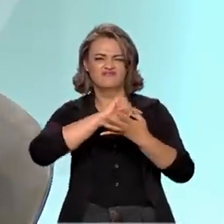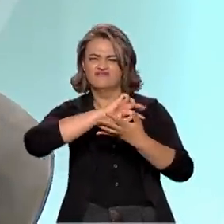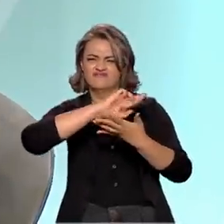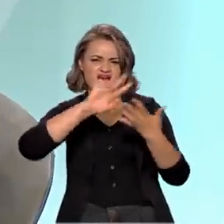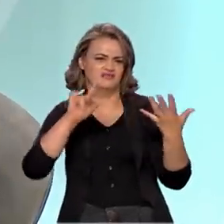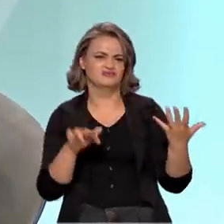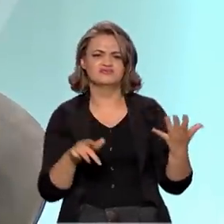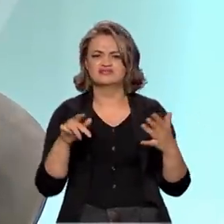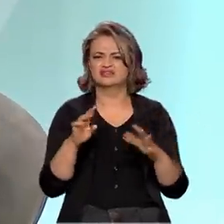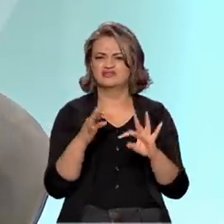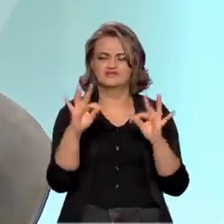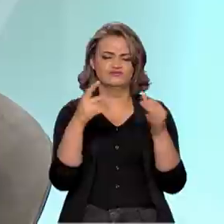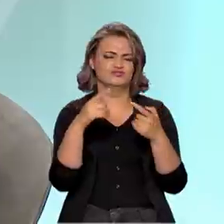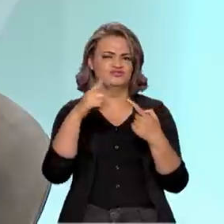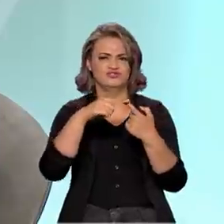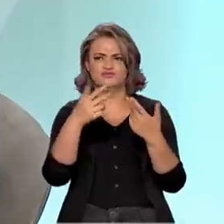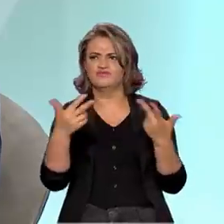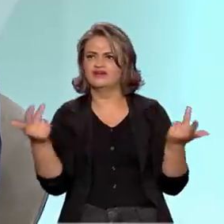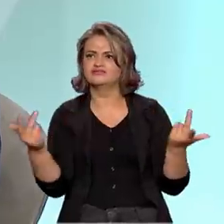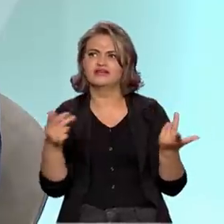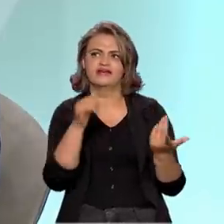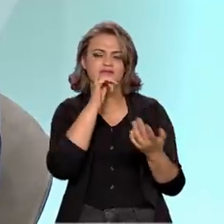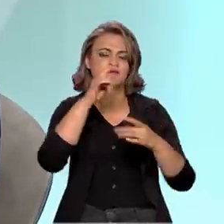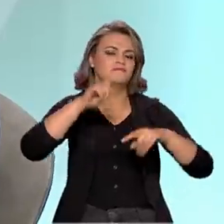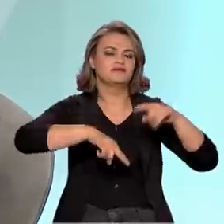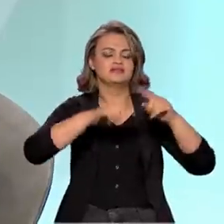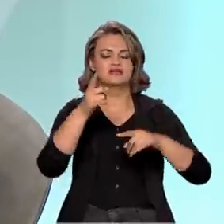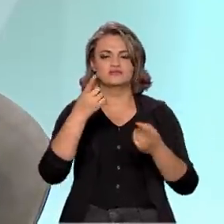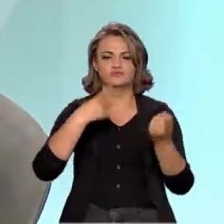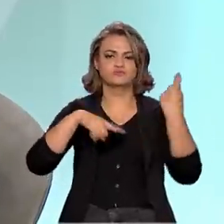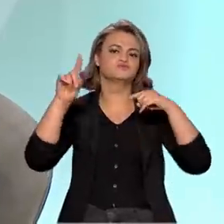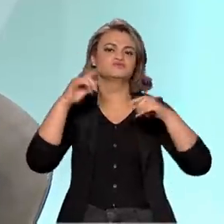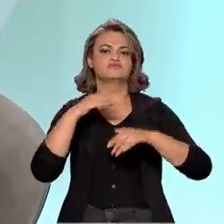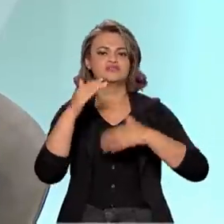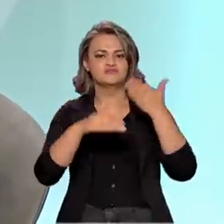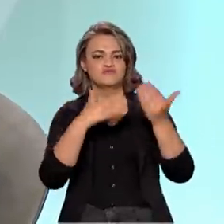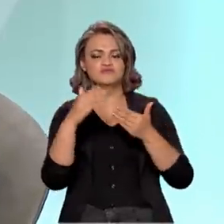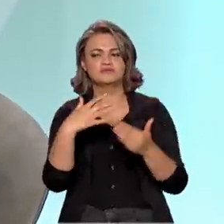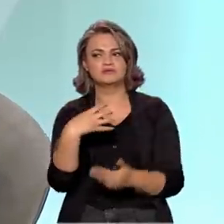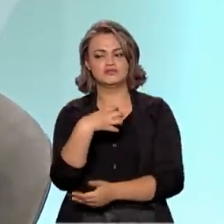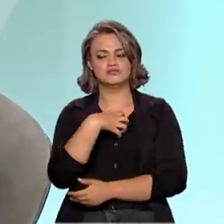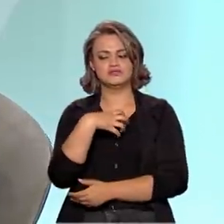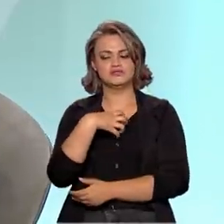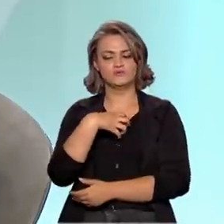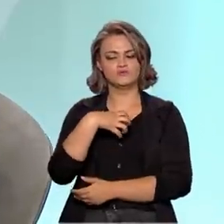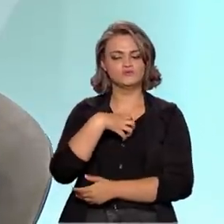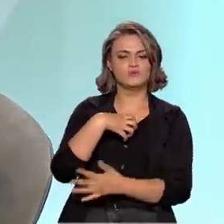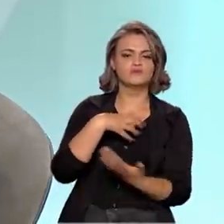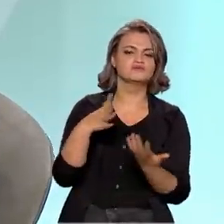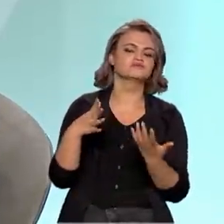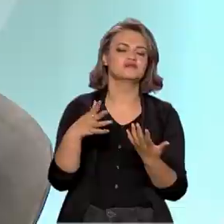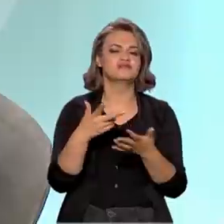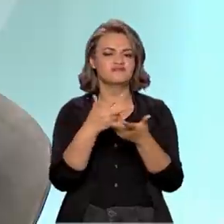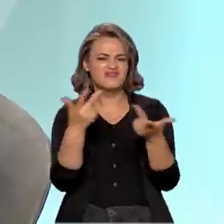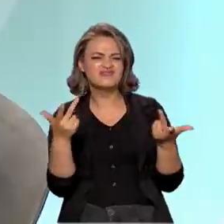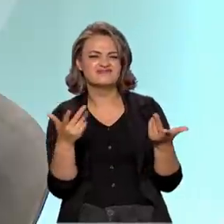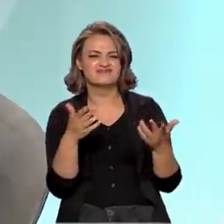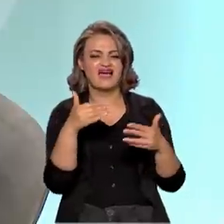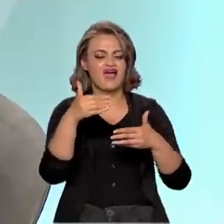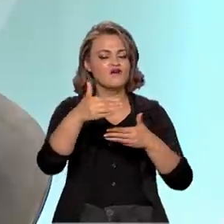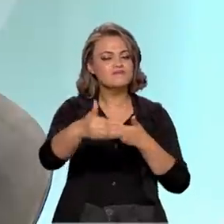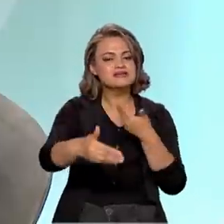tecnologias, por exemplo, de materiais avançados para desenvolvimento de sensores e assim vai. Ou seja, é uma